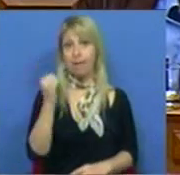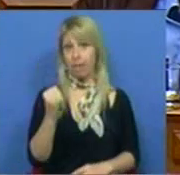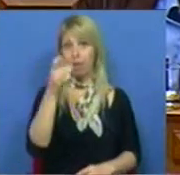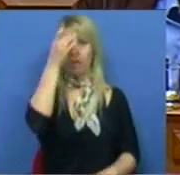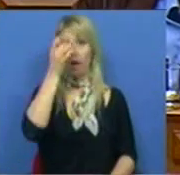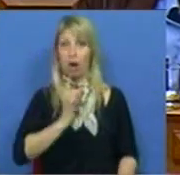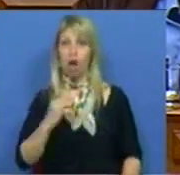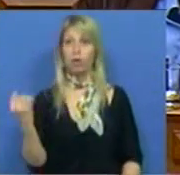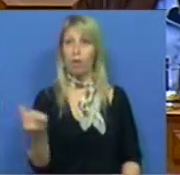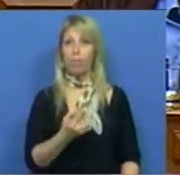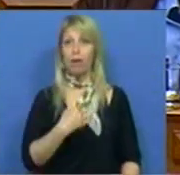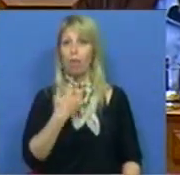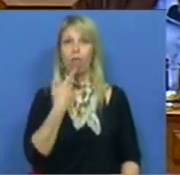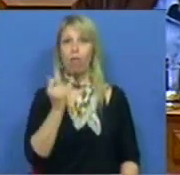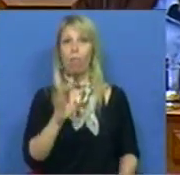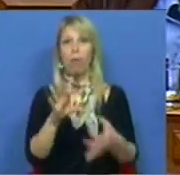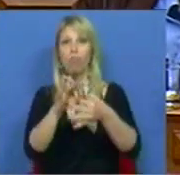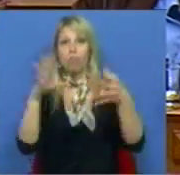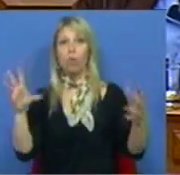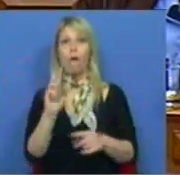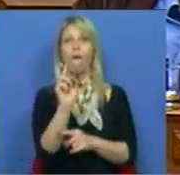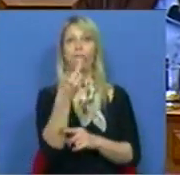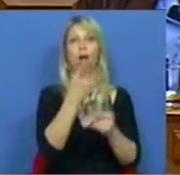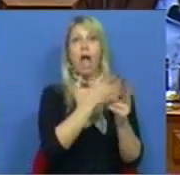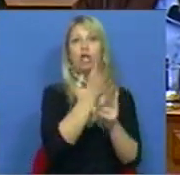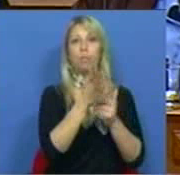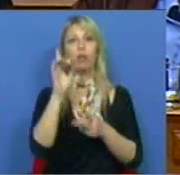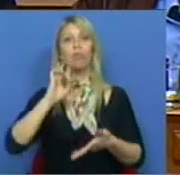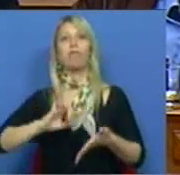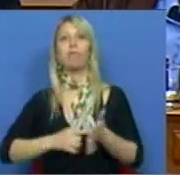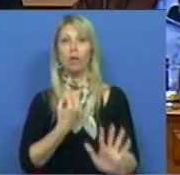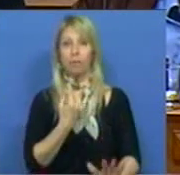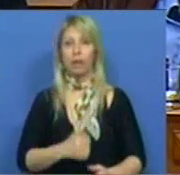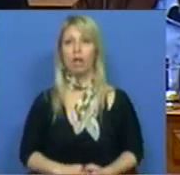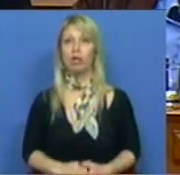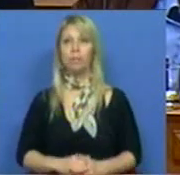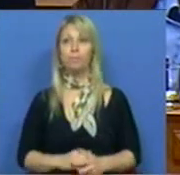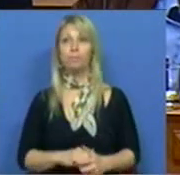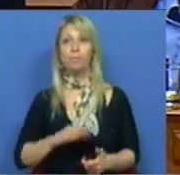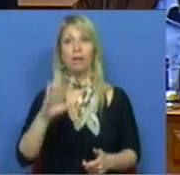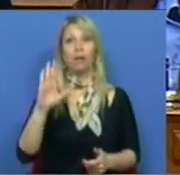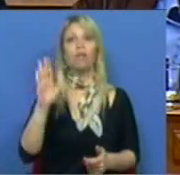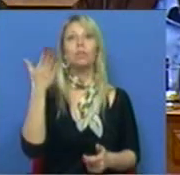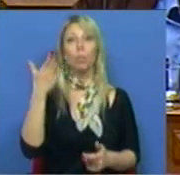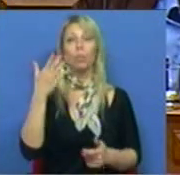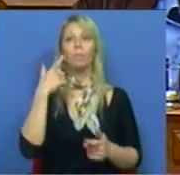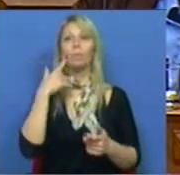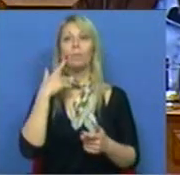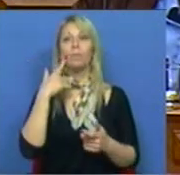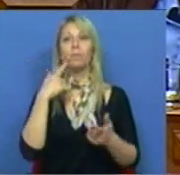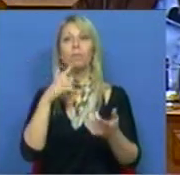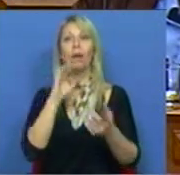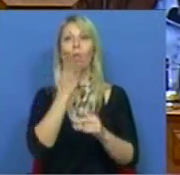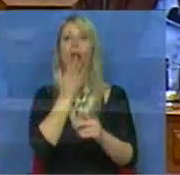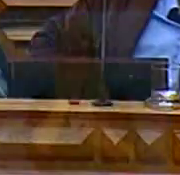de vista, não pode ser desligada de dois aspectos fundamentais. O primeiro aspecto prende-se com a eficácia